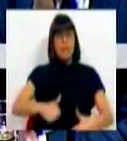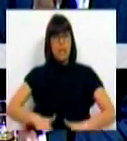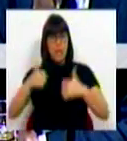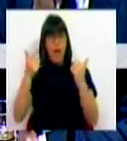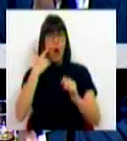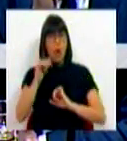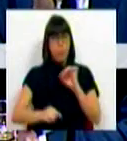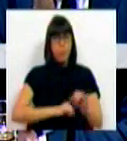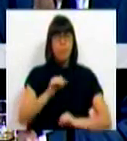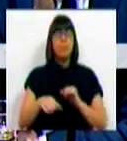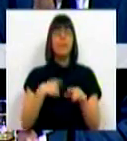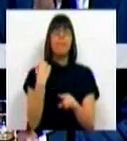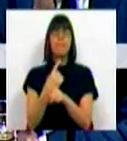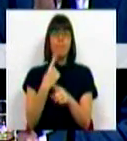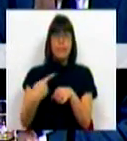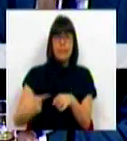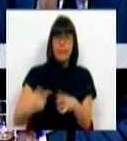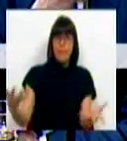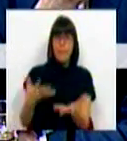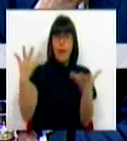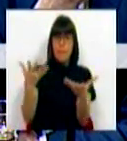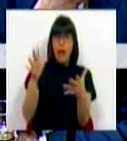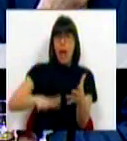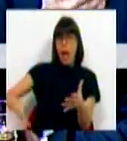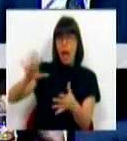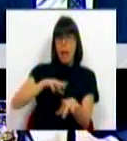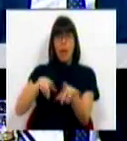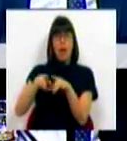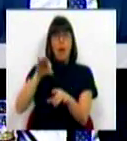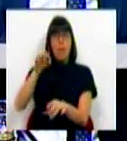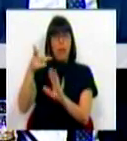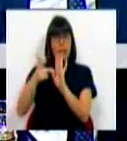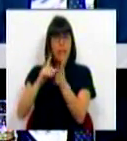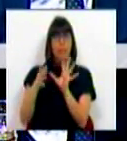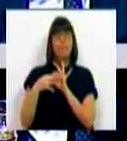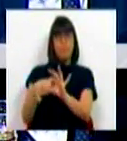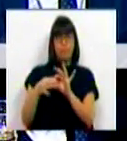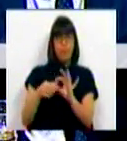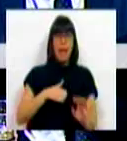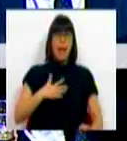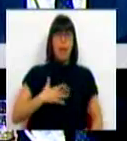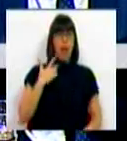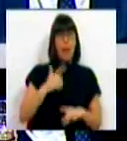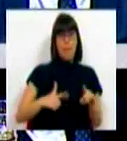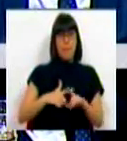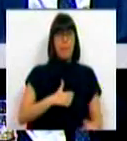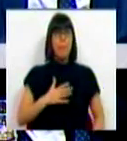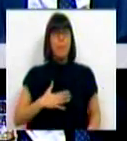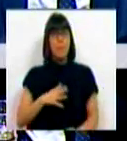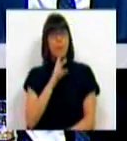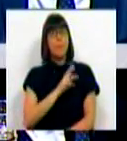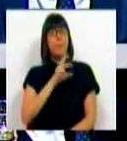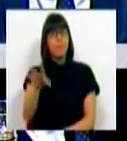com conhecimento e também atrair o tecido politécnico para colaborar com as pequenas e médias empresas. Em